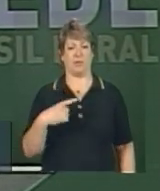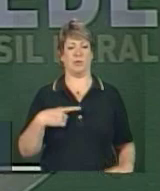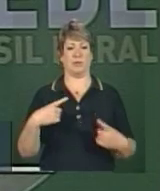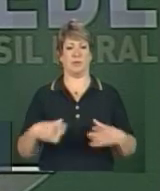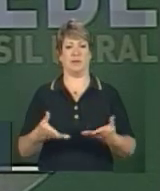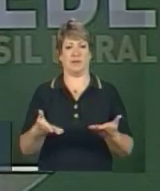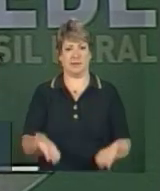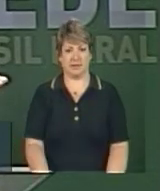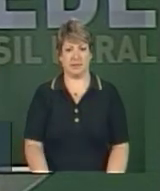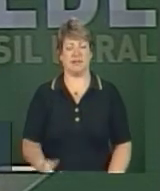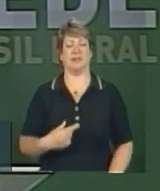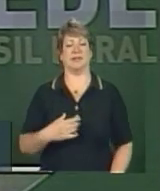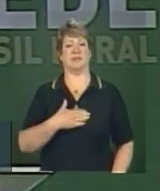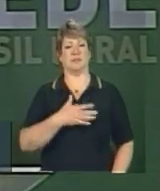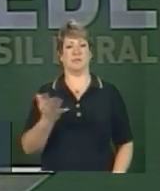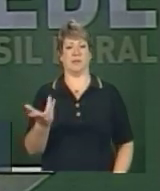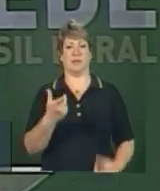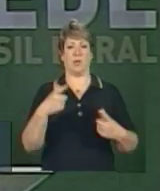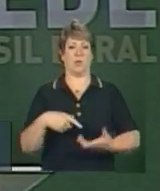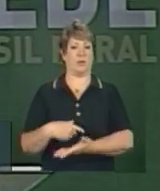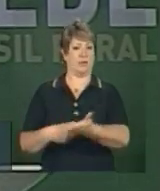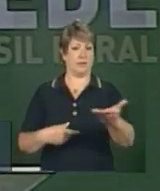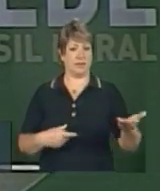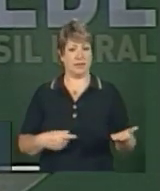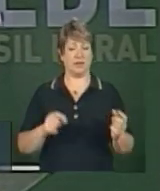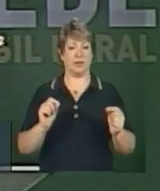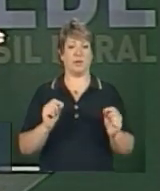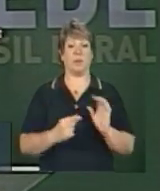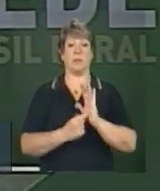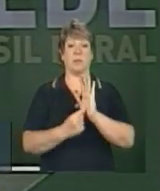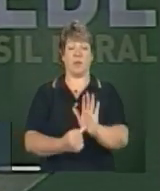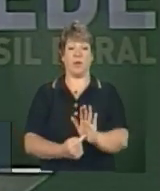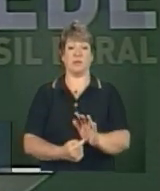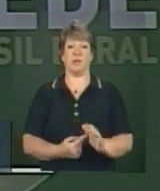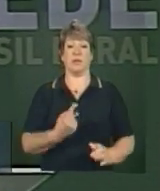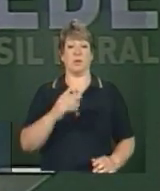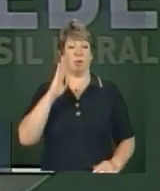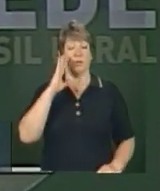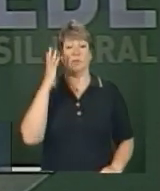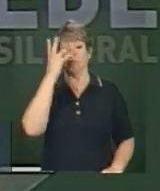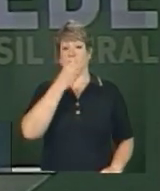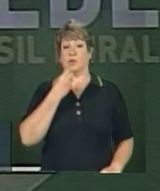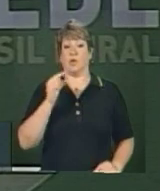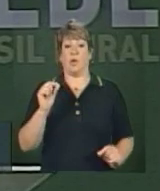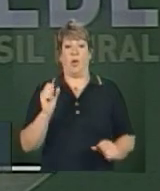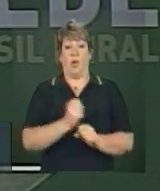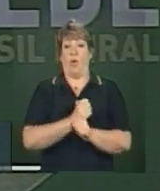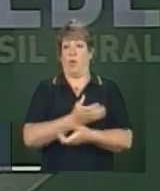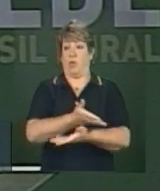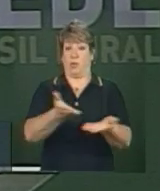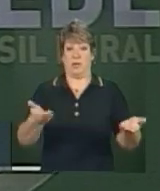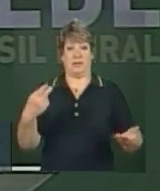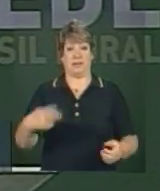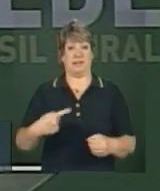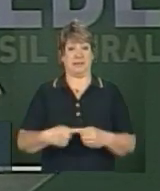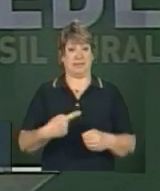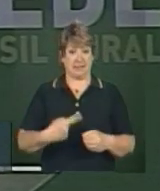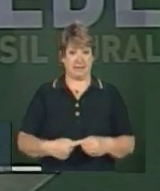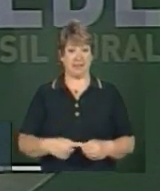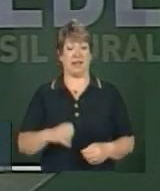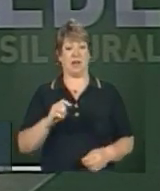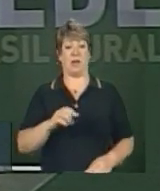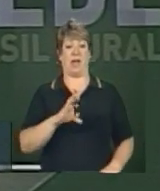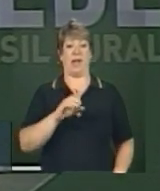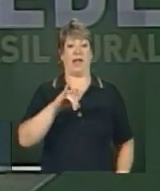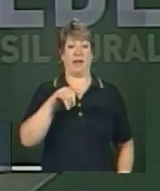que consolida um dos belos monumentos da nossa cidade, que será completamente restaurado, que é o